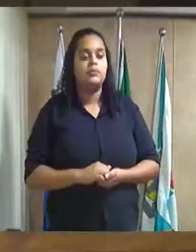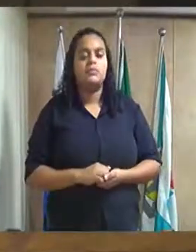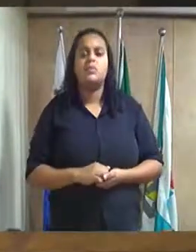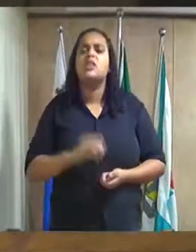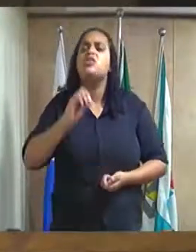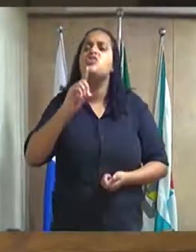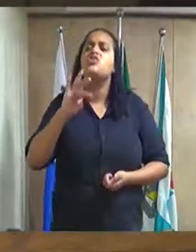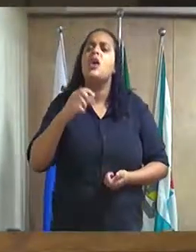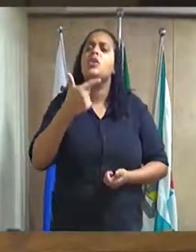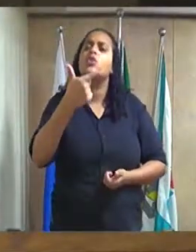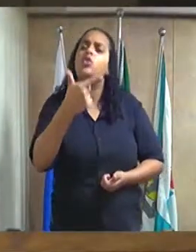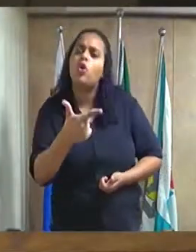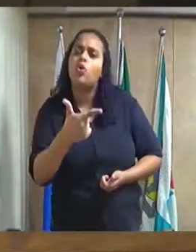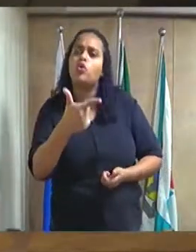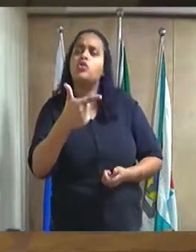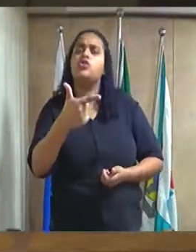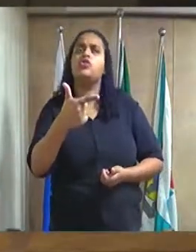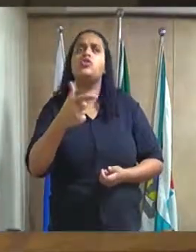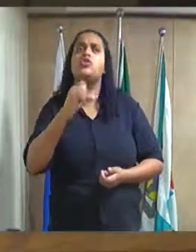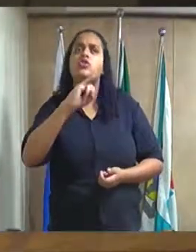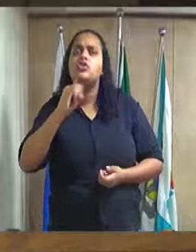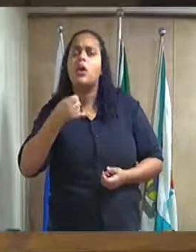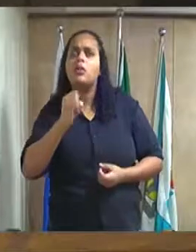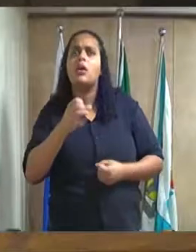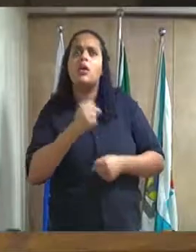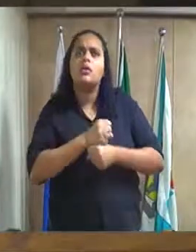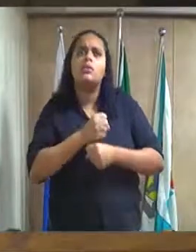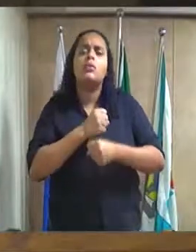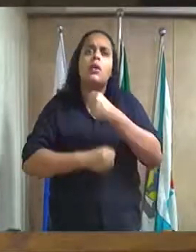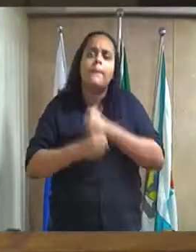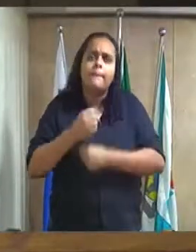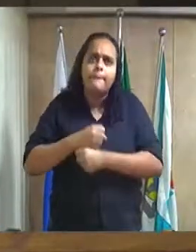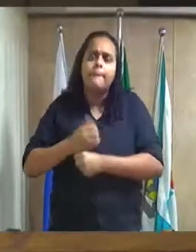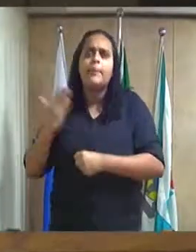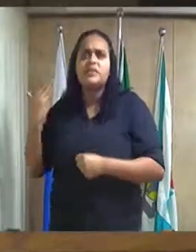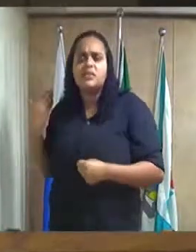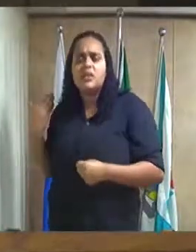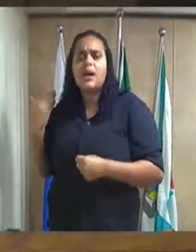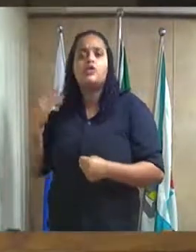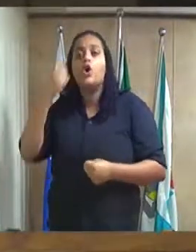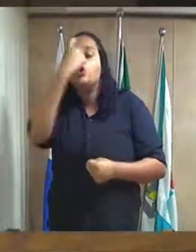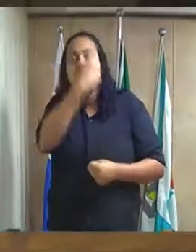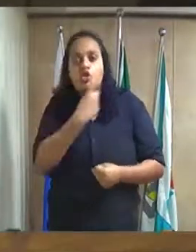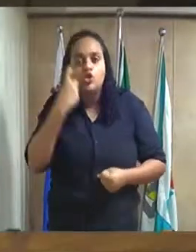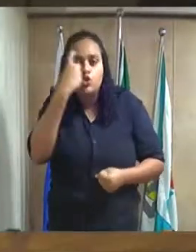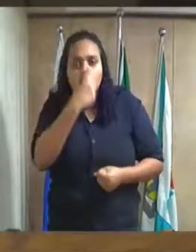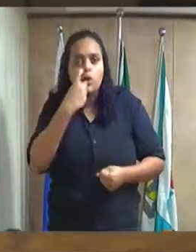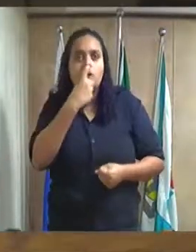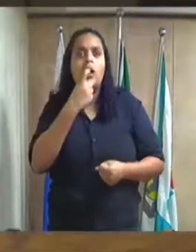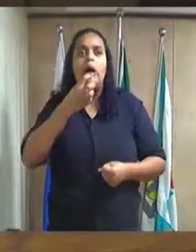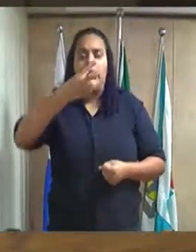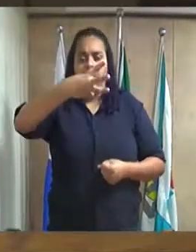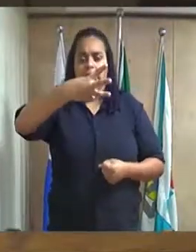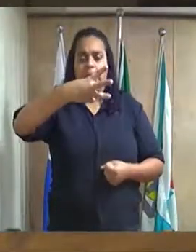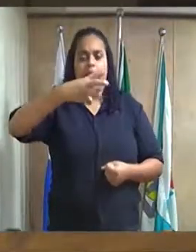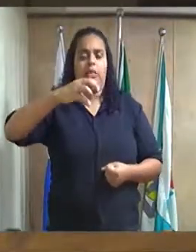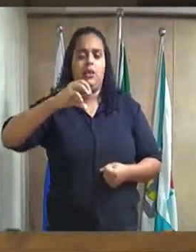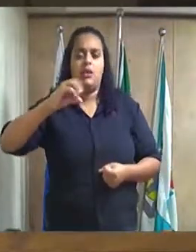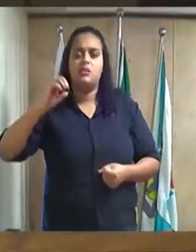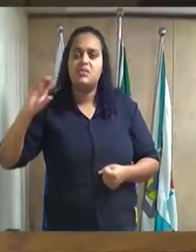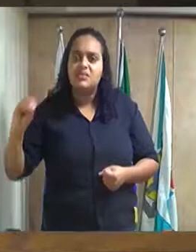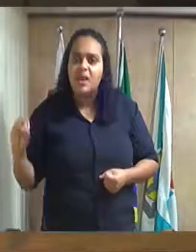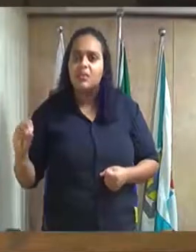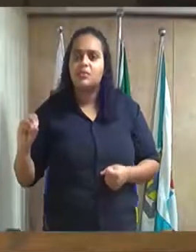janeiro do ano passado, nós estamos investindo, eu fico feliz que o posto de Xerém bateu mais de 300 atendimentos de emergência,